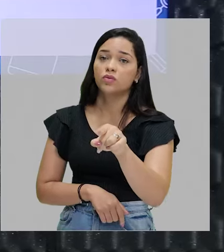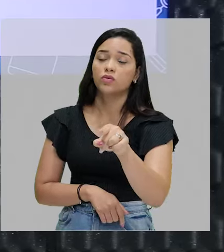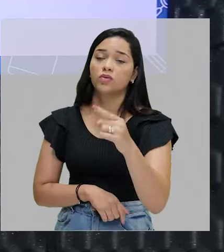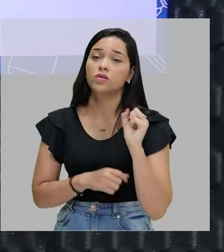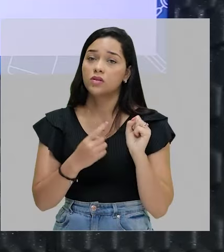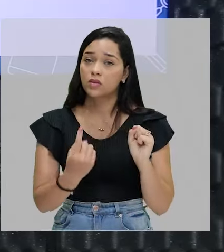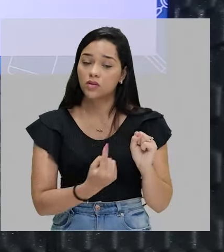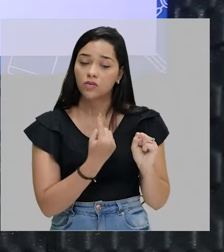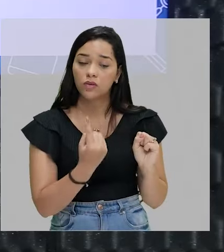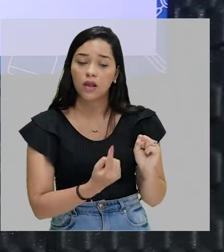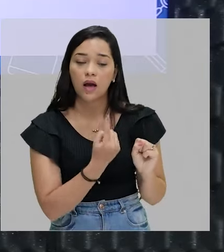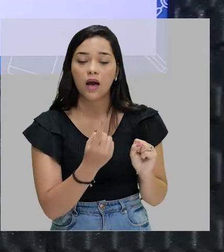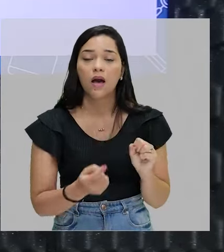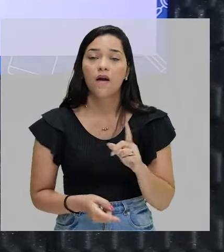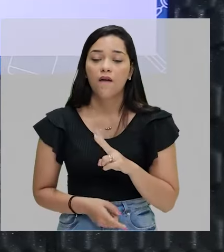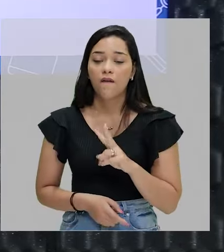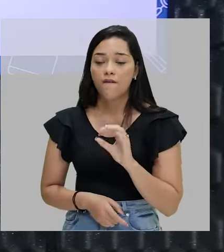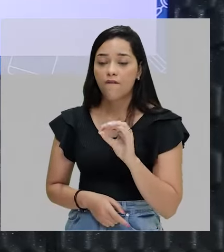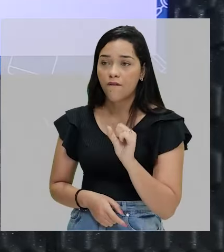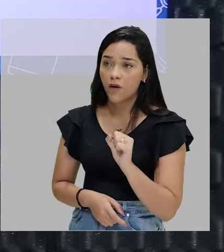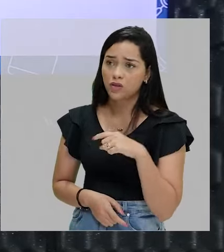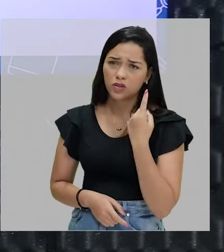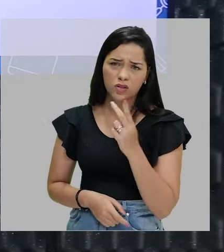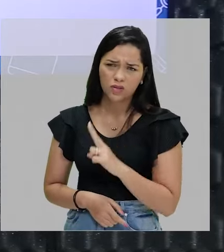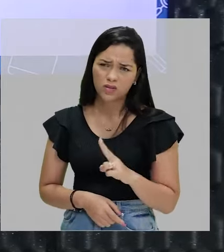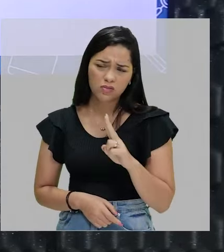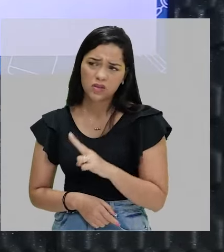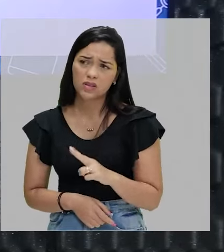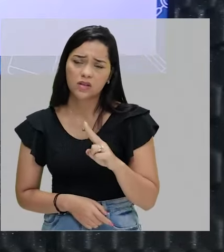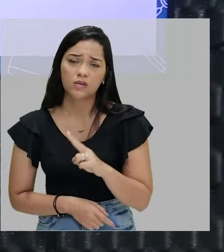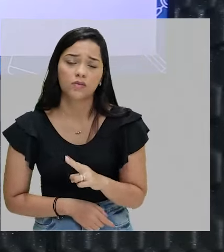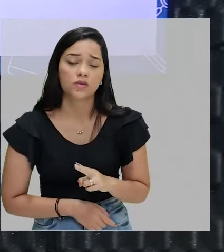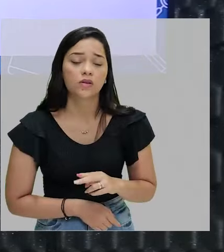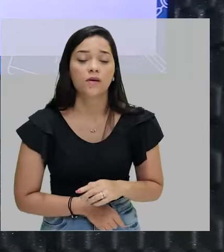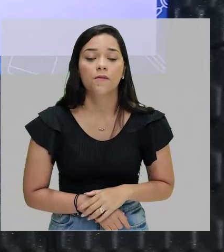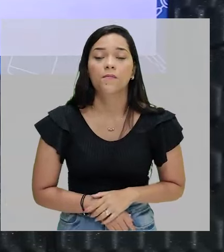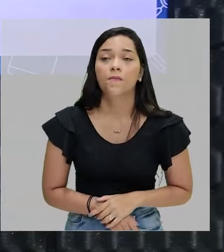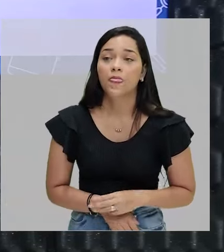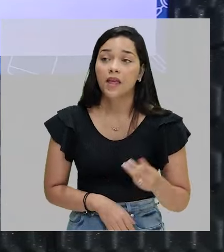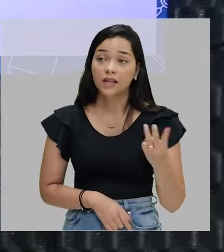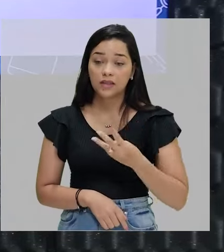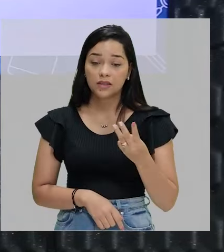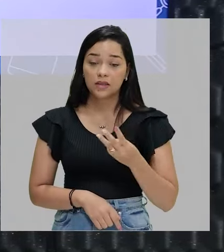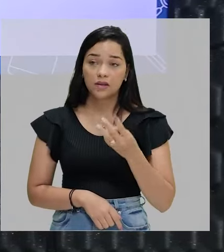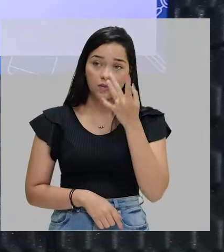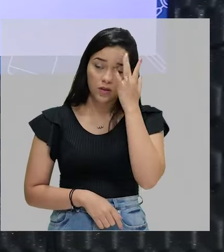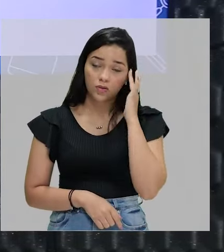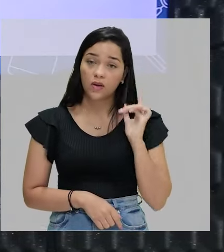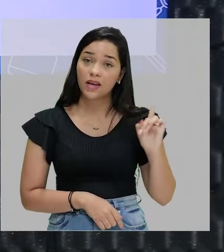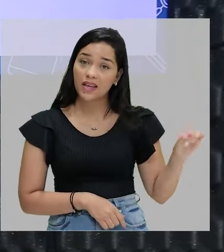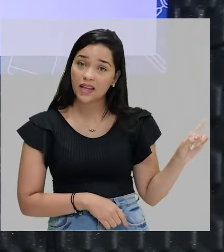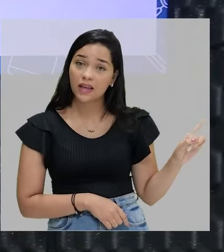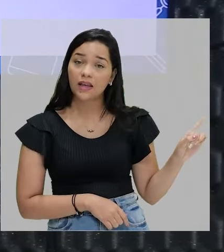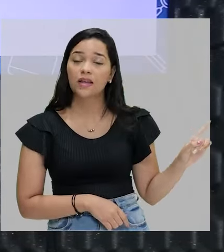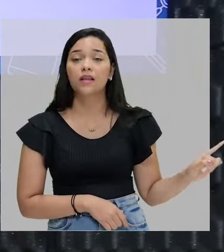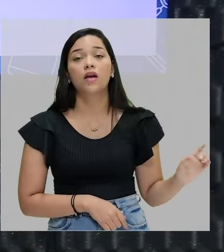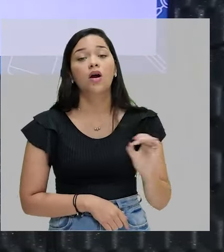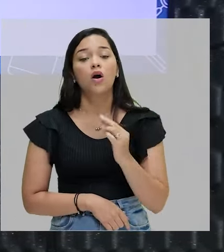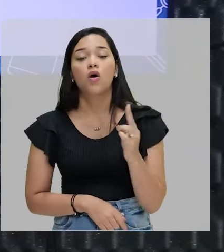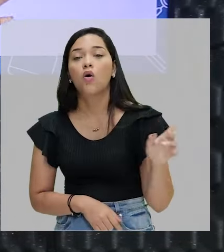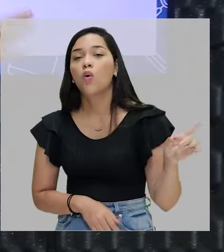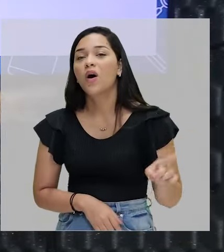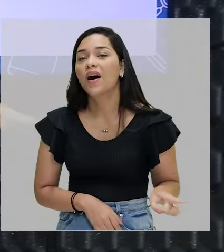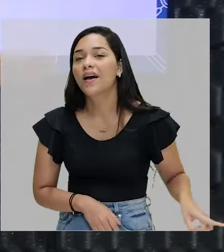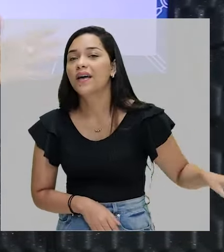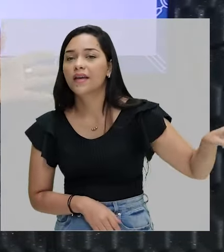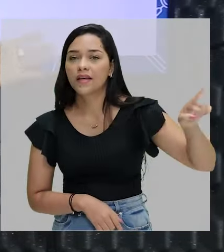Singular. Voz, que nós não usamos muito, o plural. E a terceira pessoa, ele no singular, ou eles,